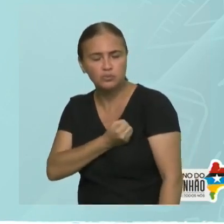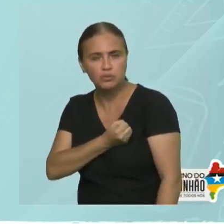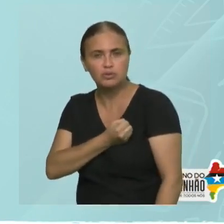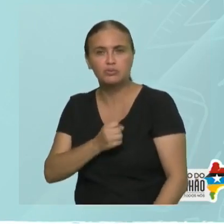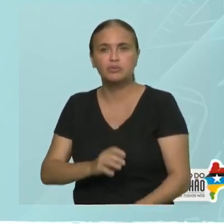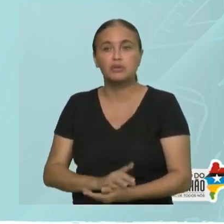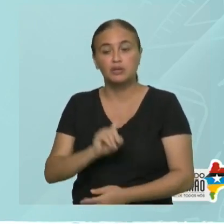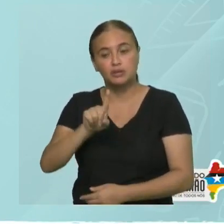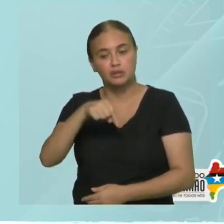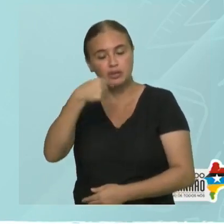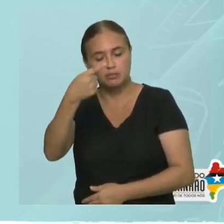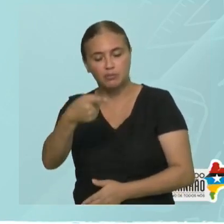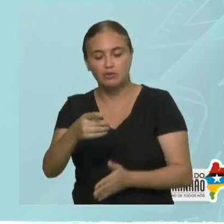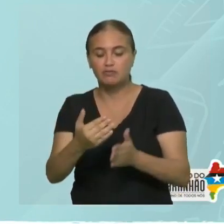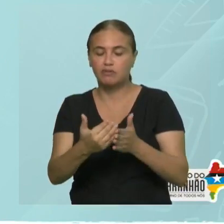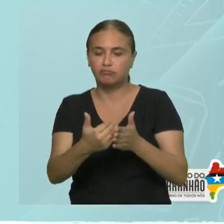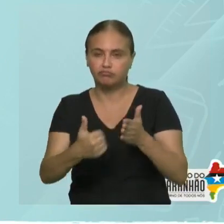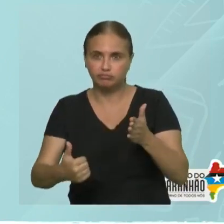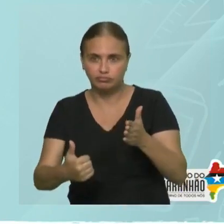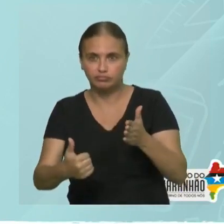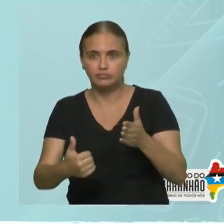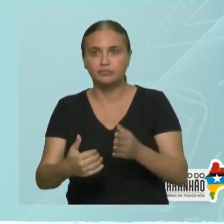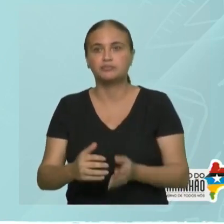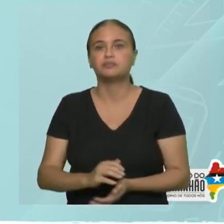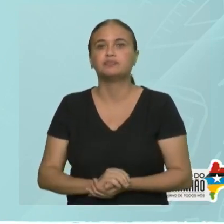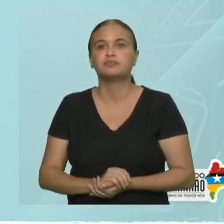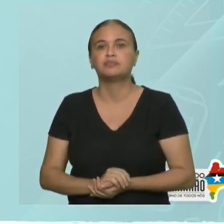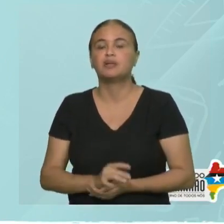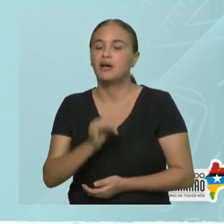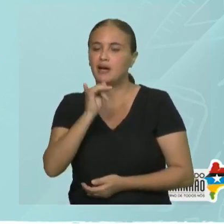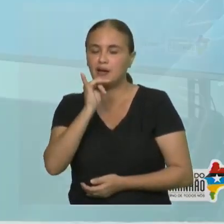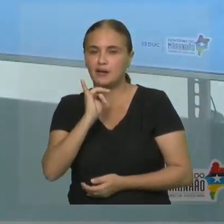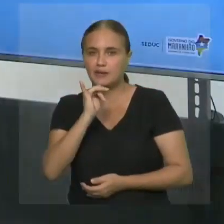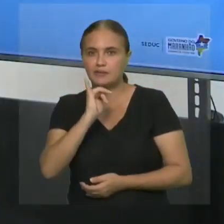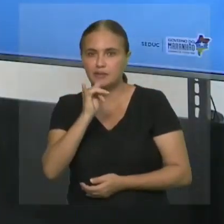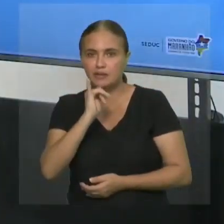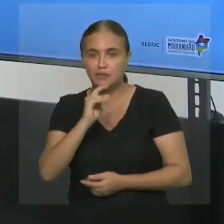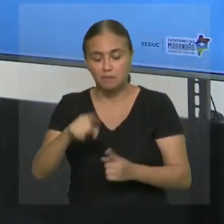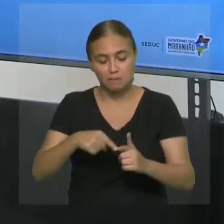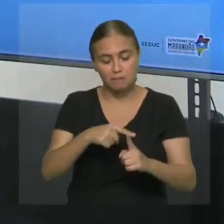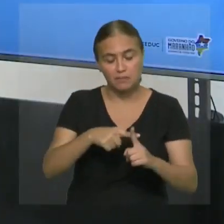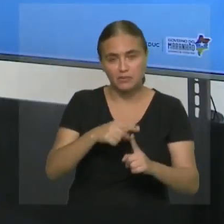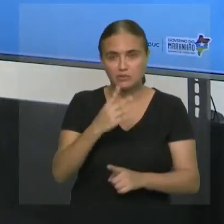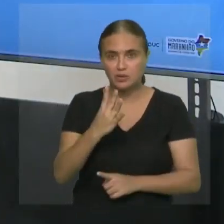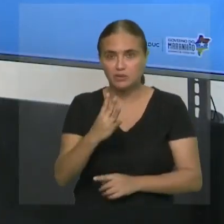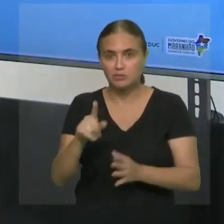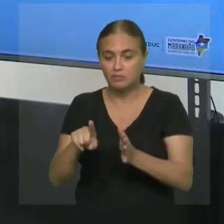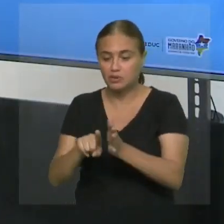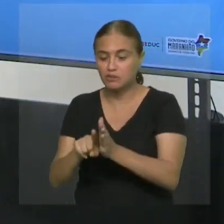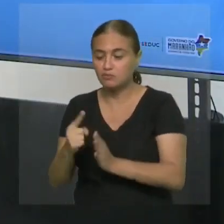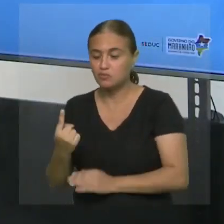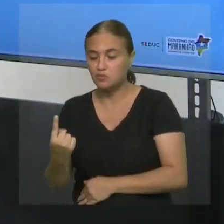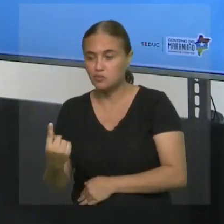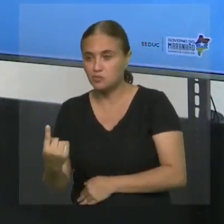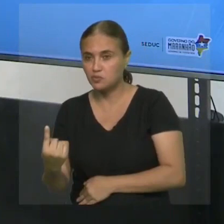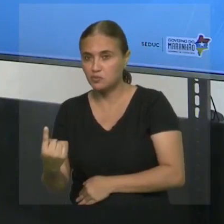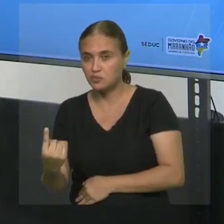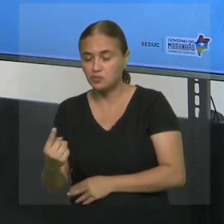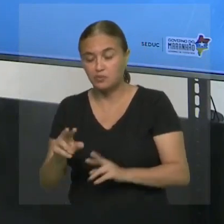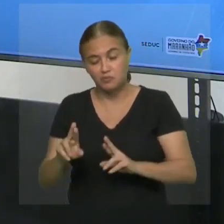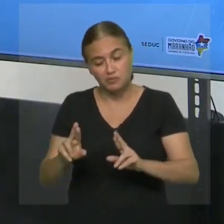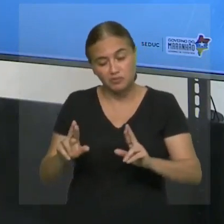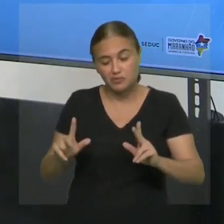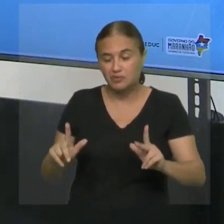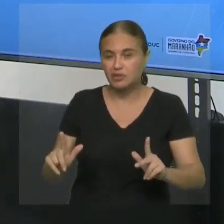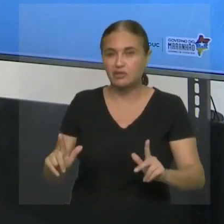subtrair os valores, os módulos. Exemplo. Mais quatro, menos um. Sinais diferentes.